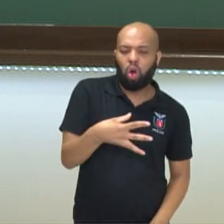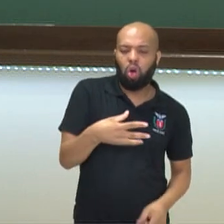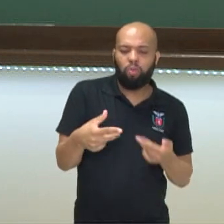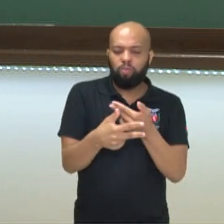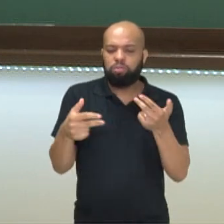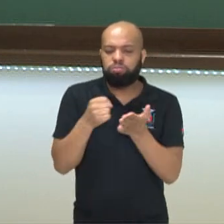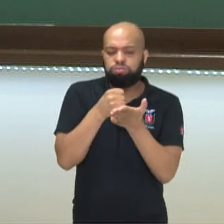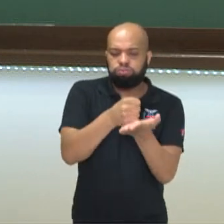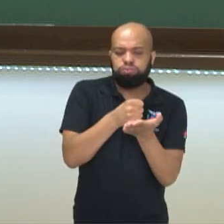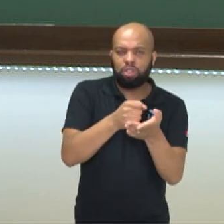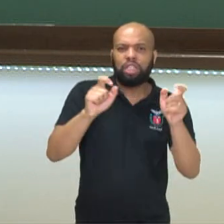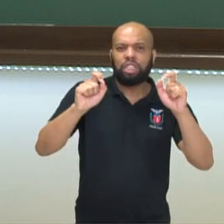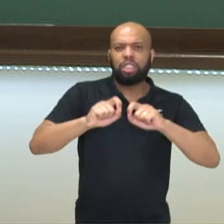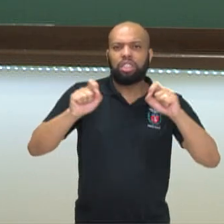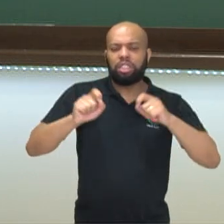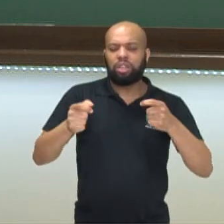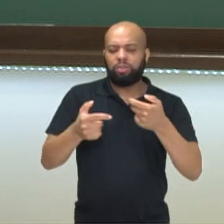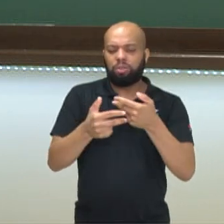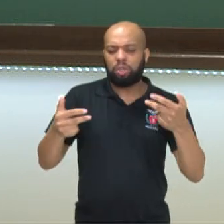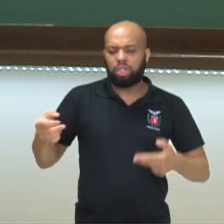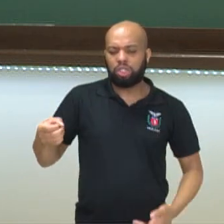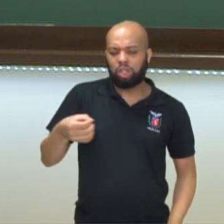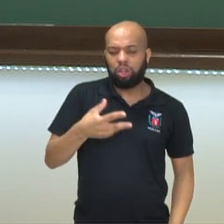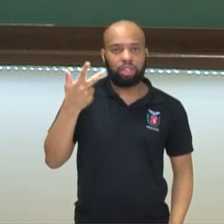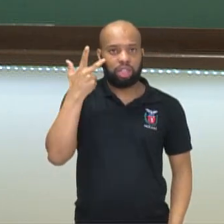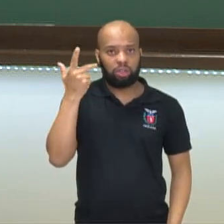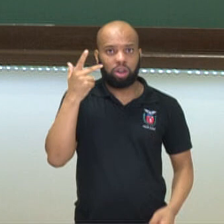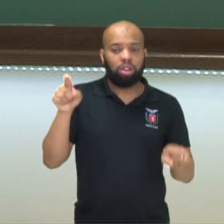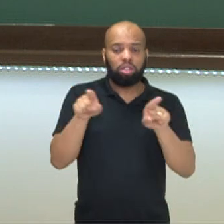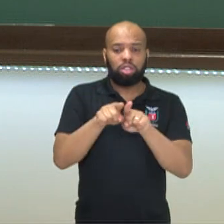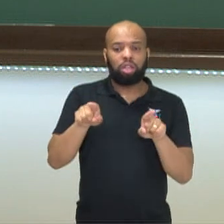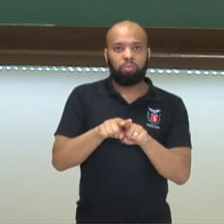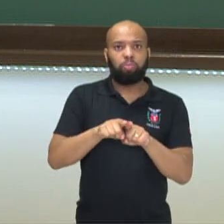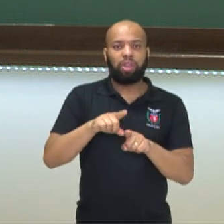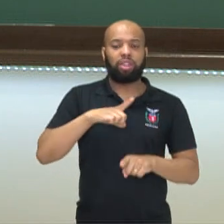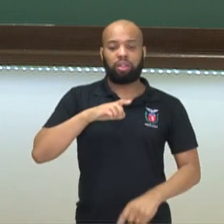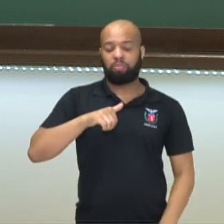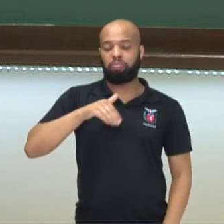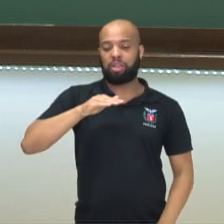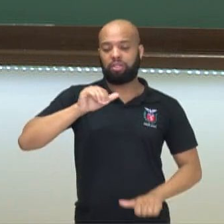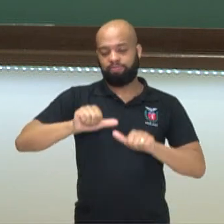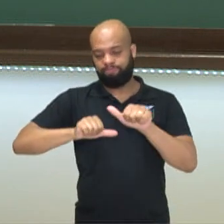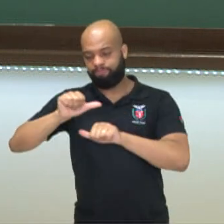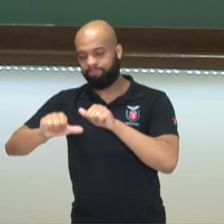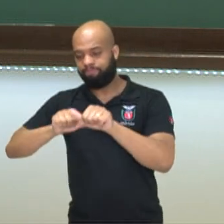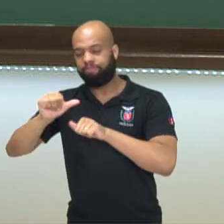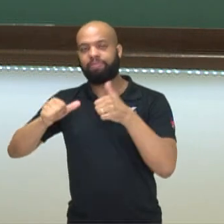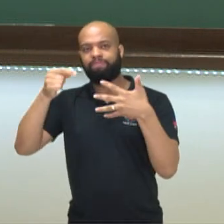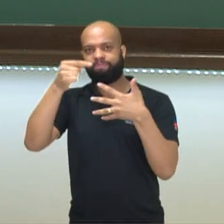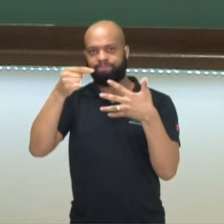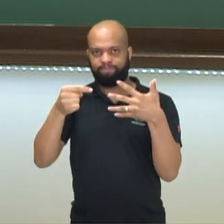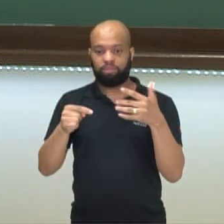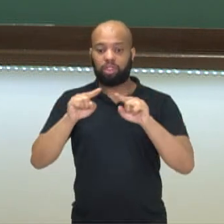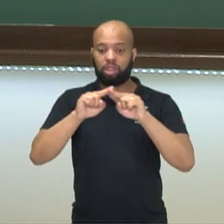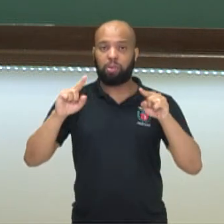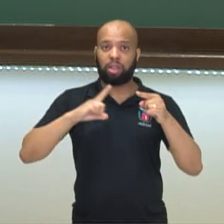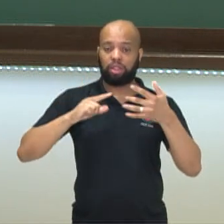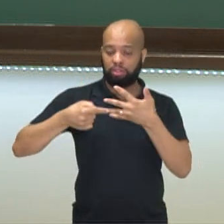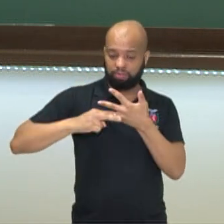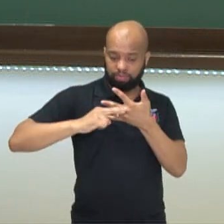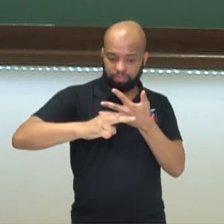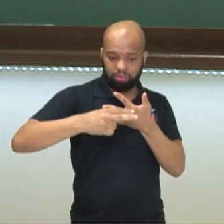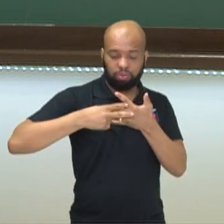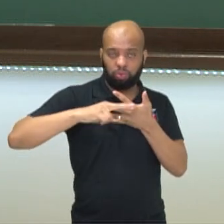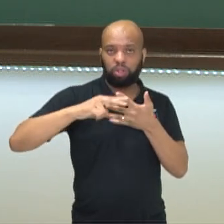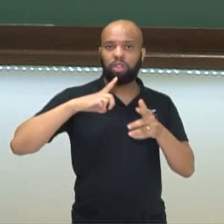exploração dos recursos naturais e também uma maior transformação desses elementos. Porém, como consequência, vamos perceber